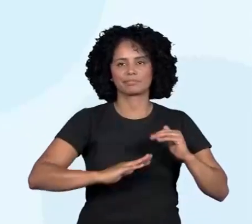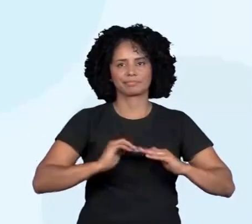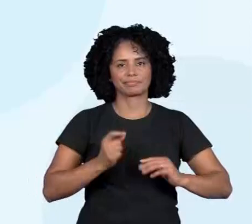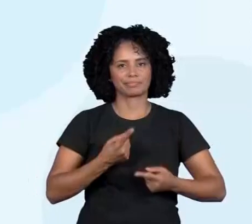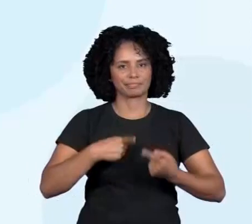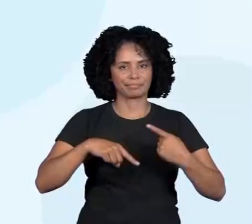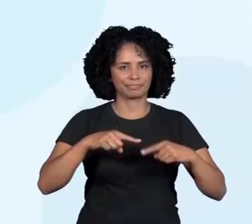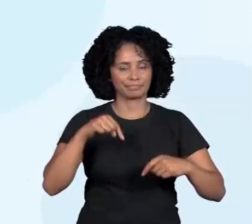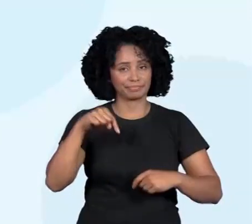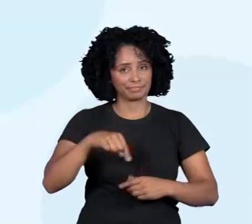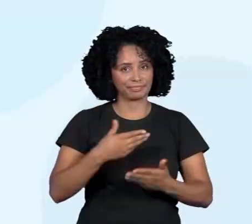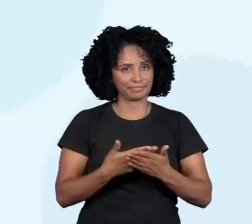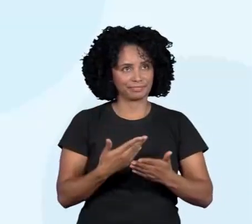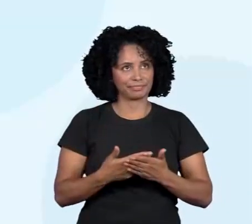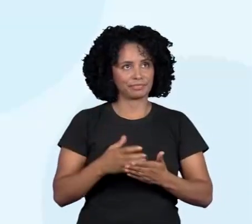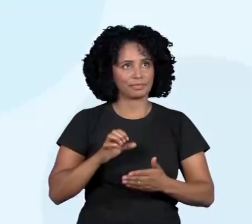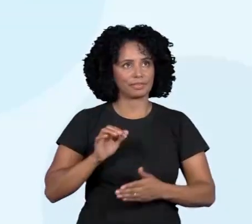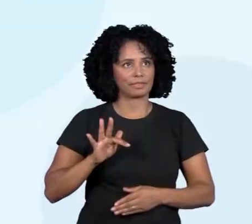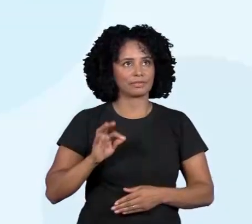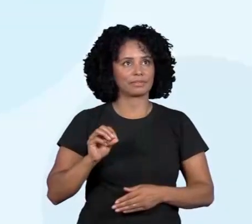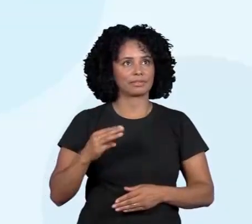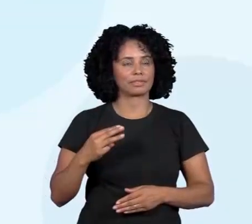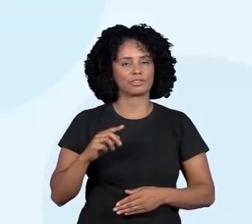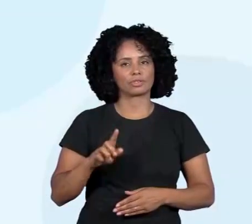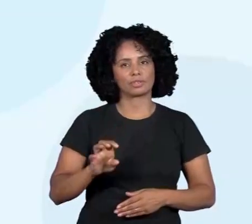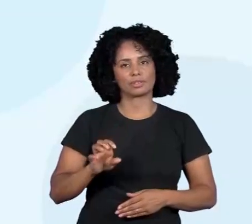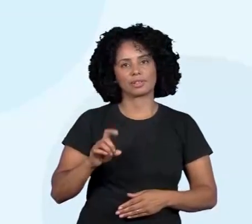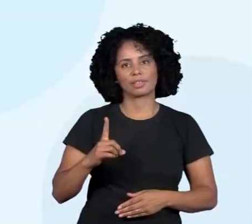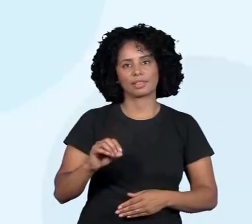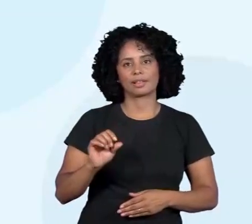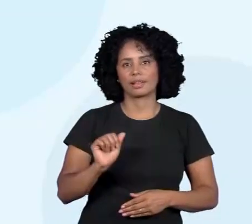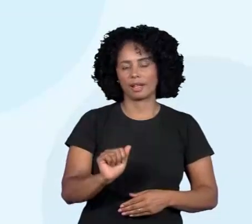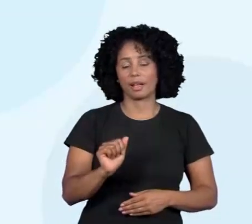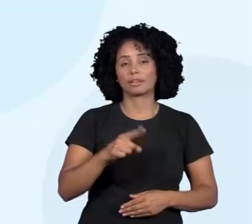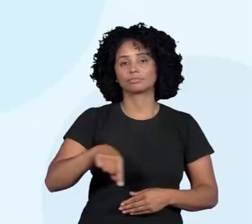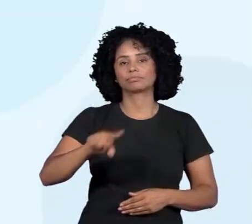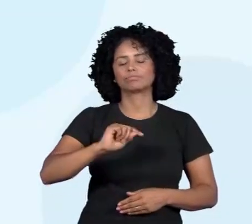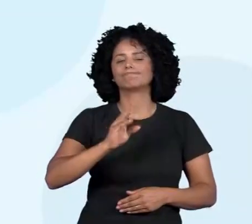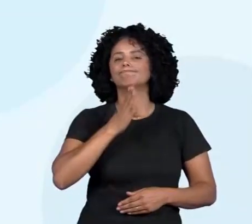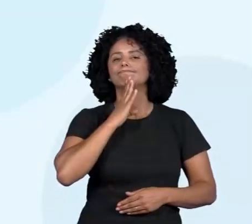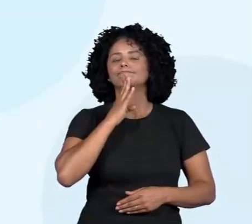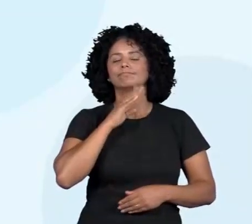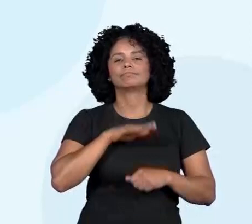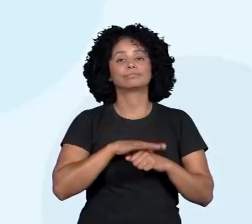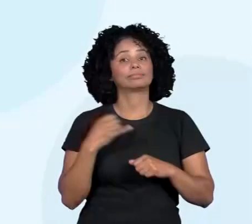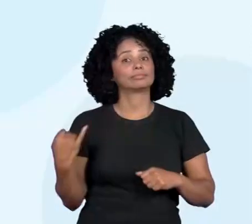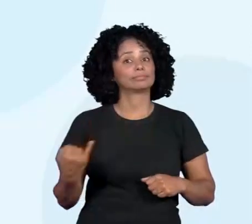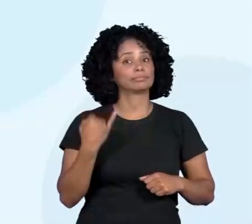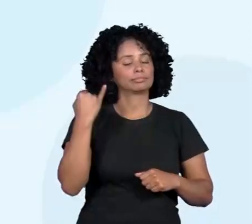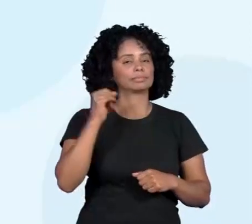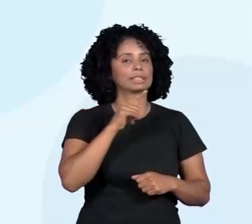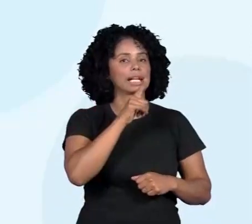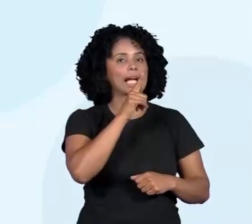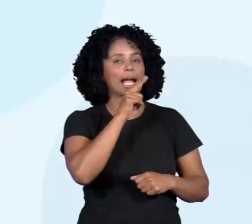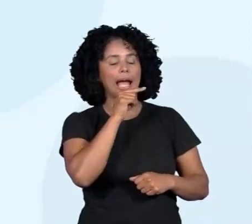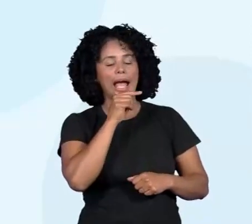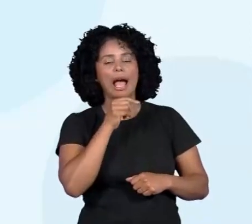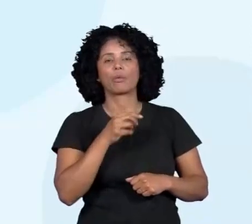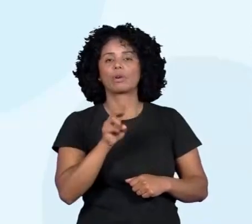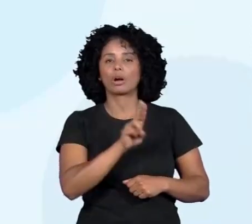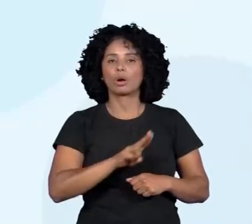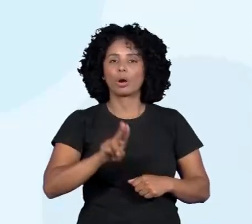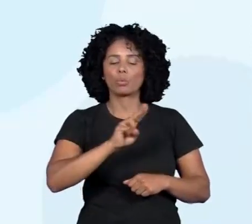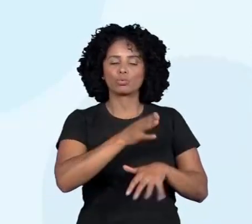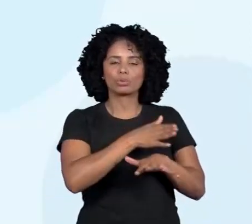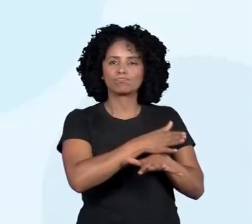F03GE10A, reconhecer a importância da água para múltiplos usos, em